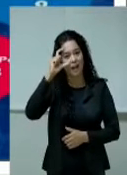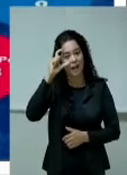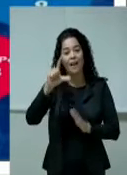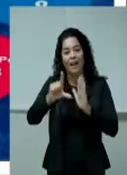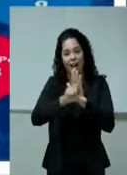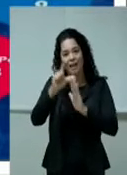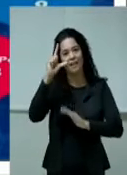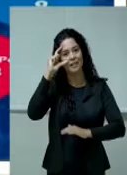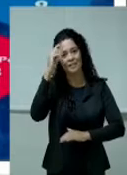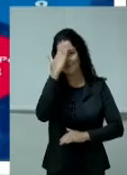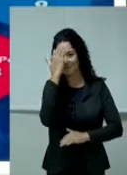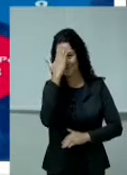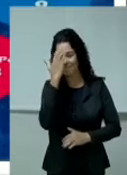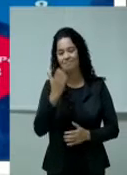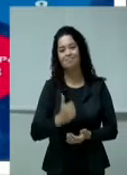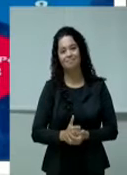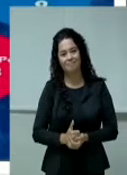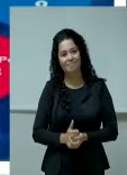Assédio, 1.